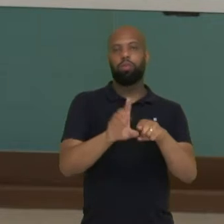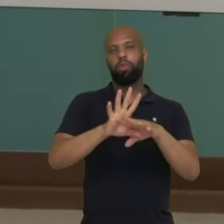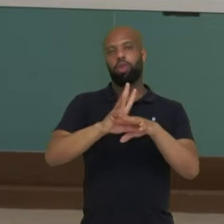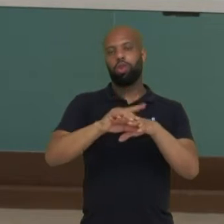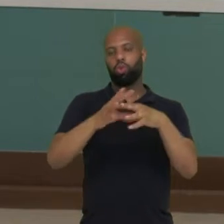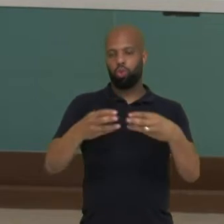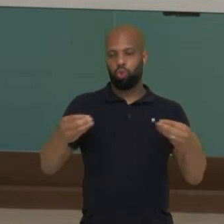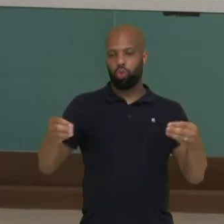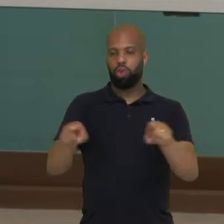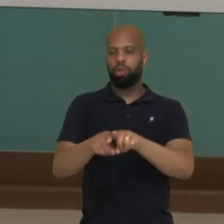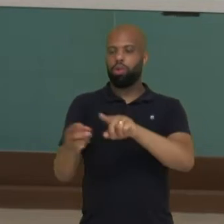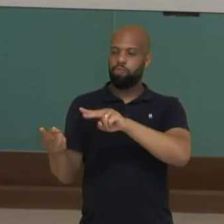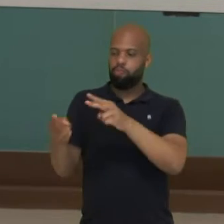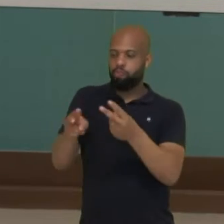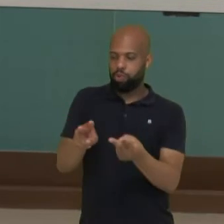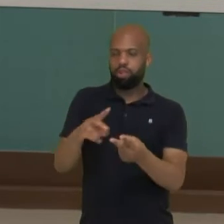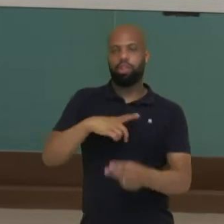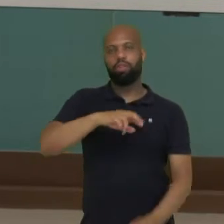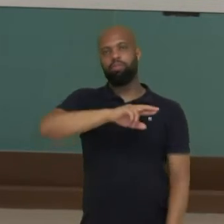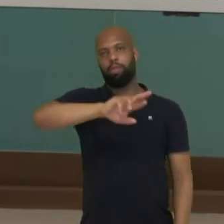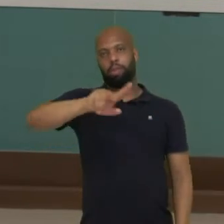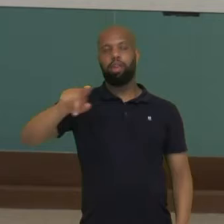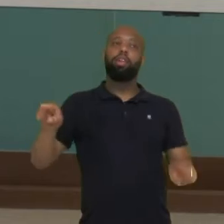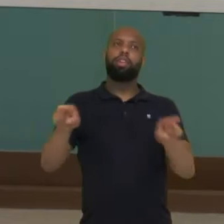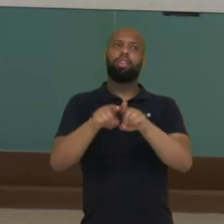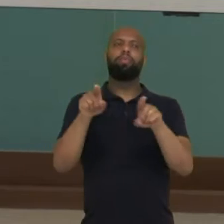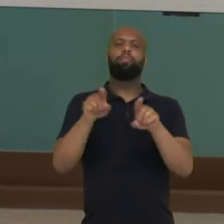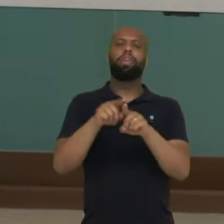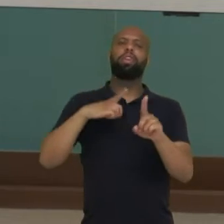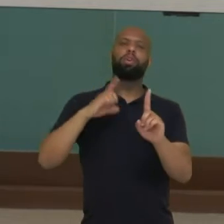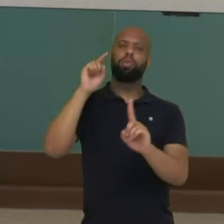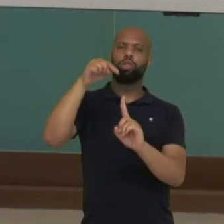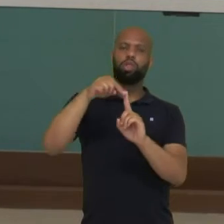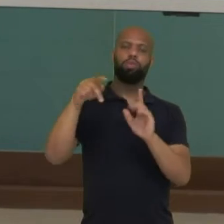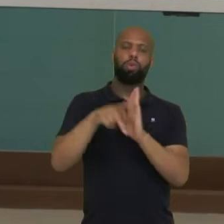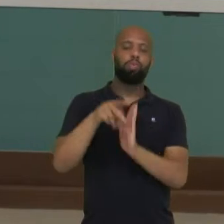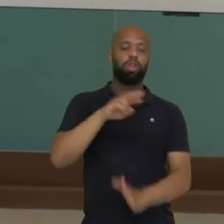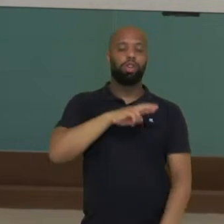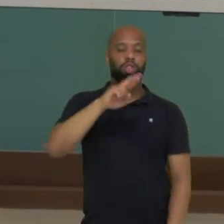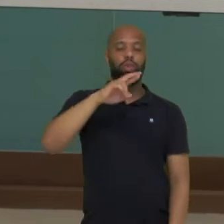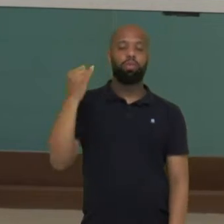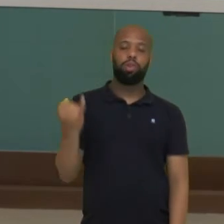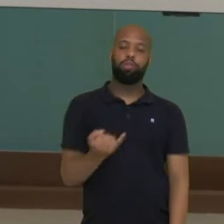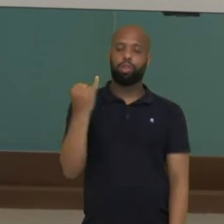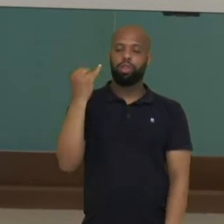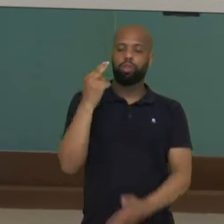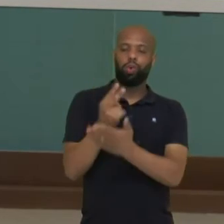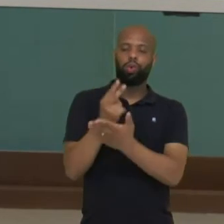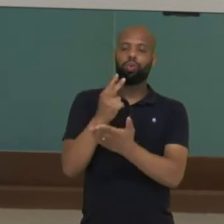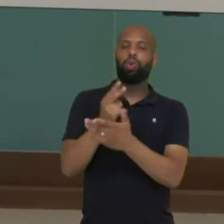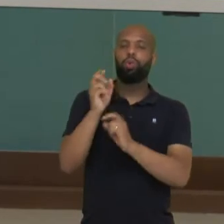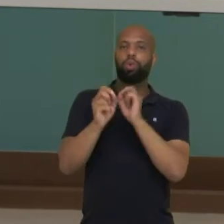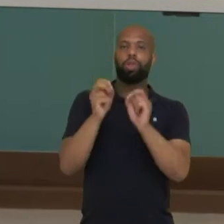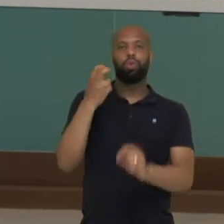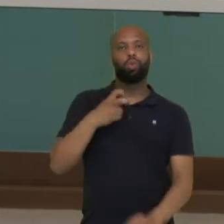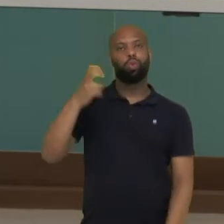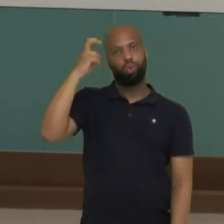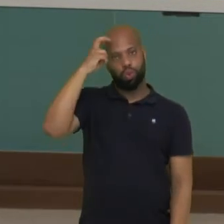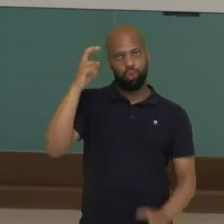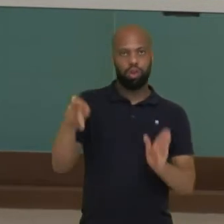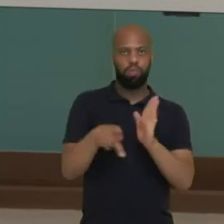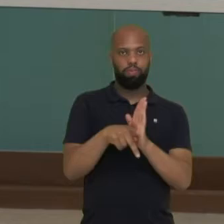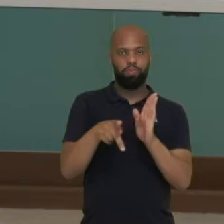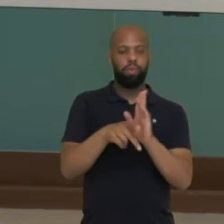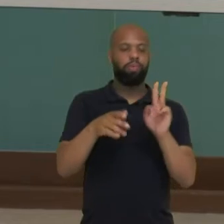entre outros. E além da sua função religiosa, são importantes para a preservação e manutenção da cultura indígena.